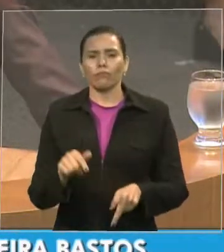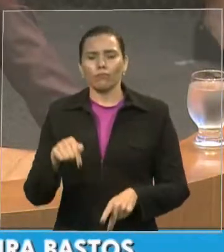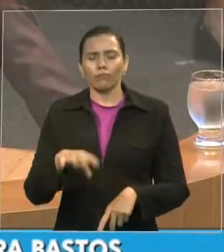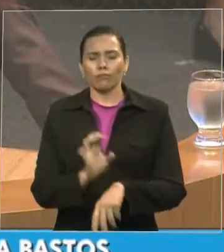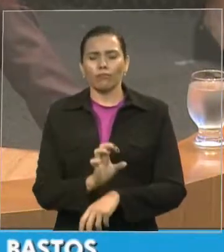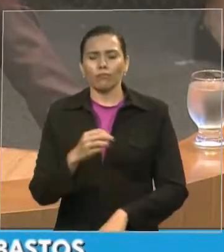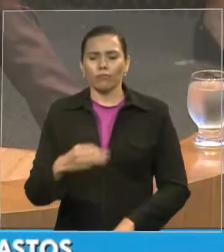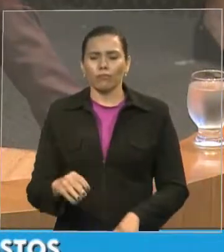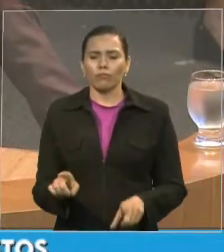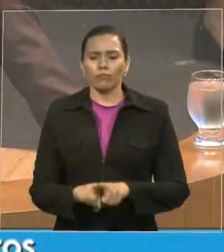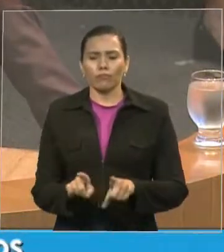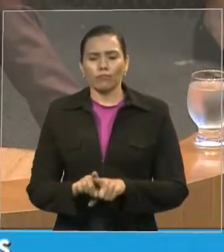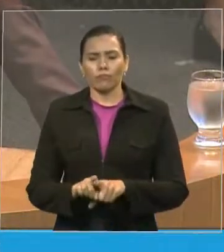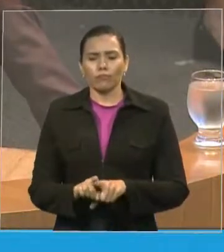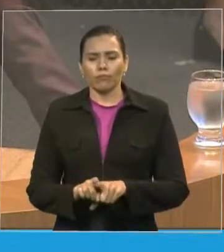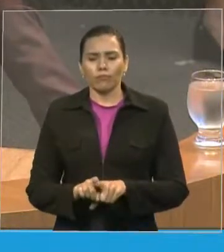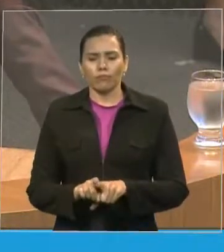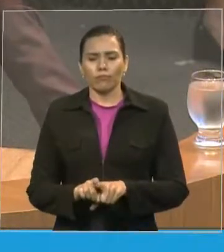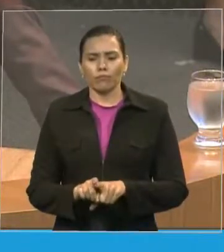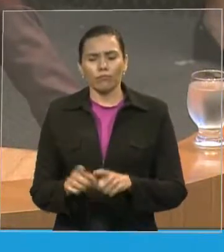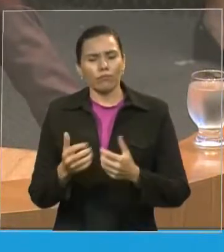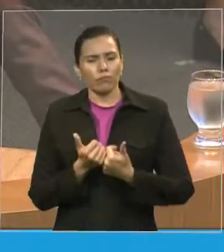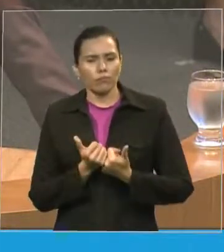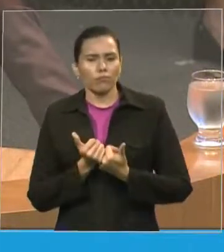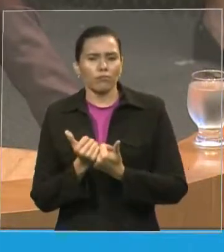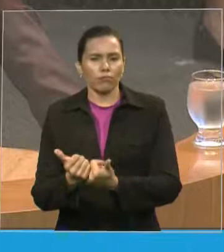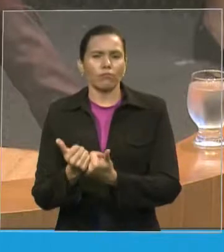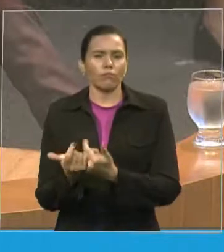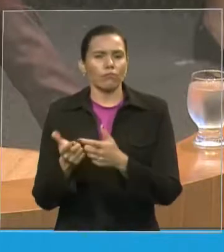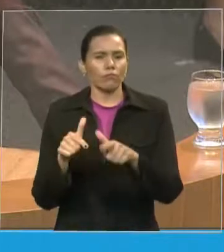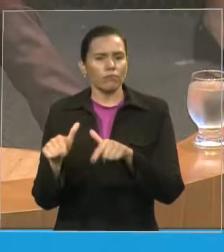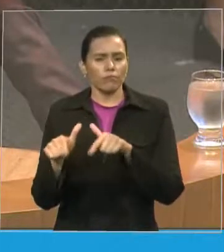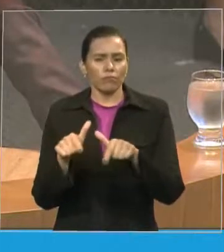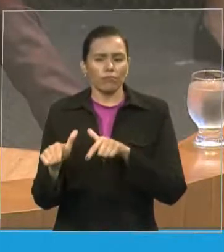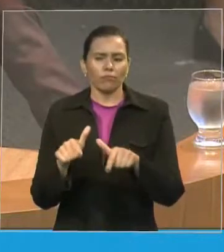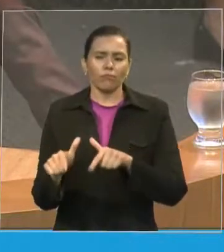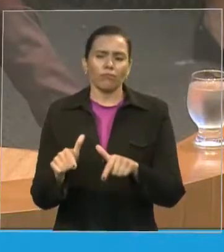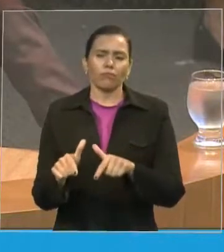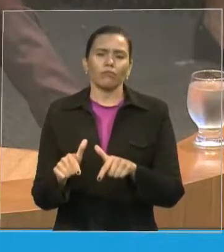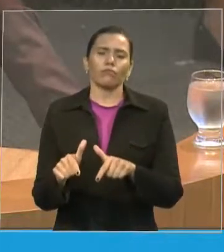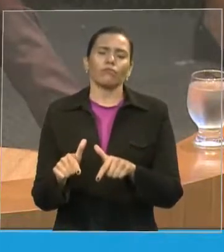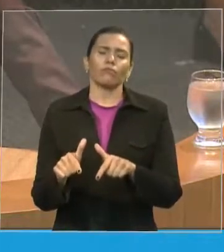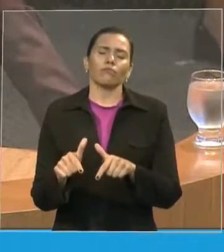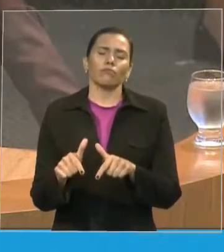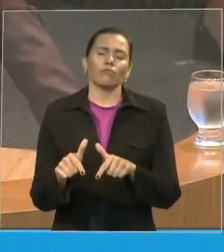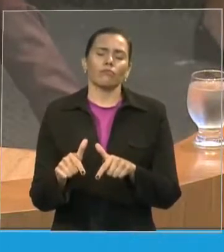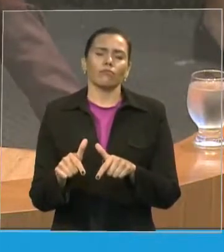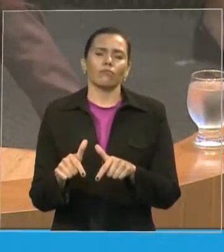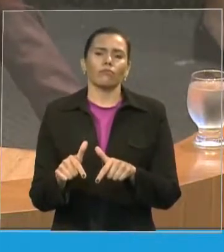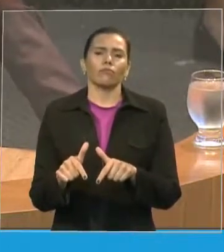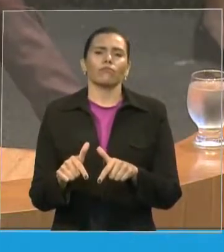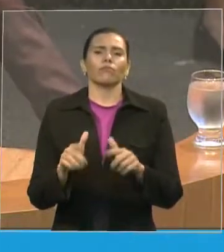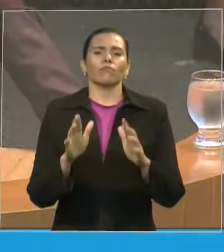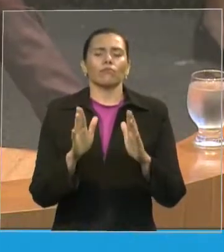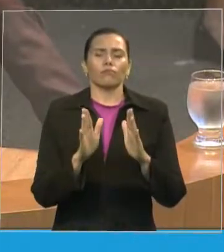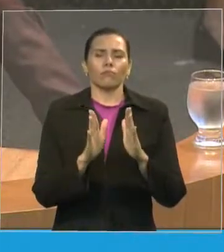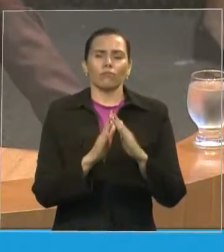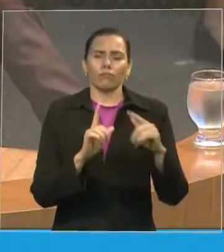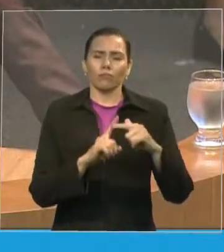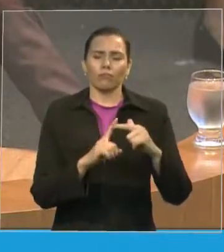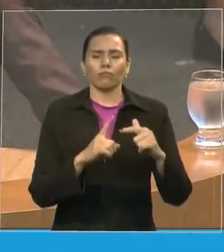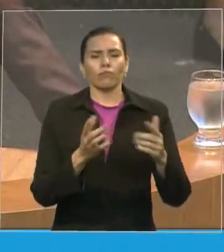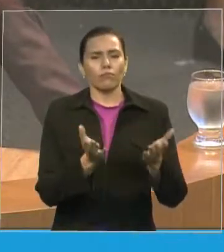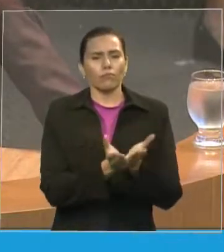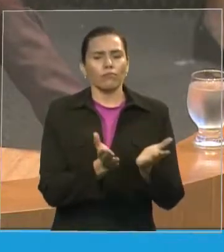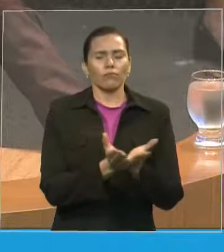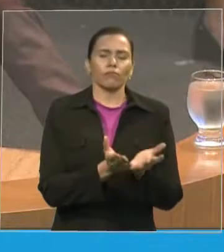apoio para várias atividades que são desenvolvidas pelas igrejas evangélicas também pela igreja católica o